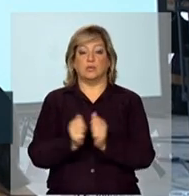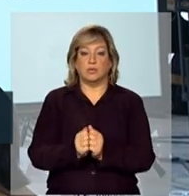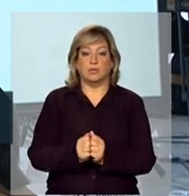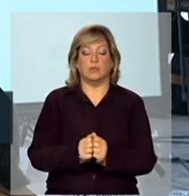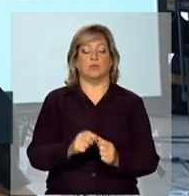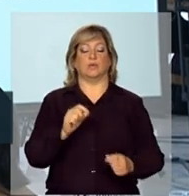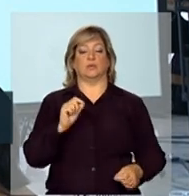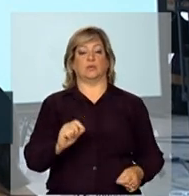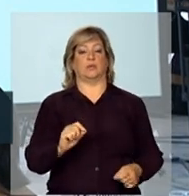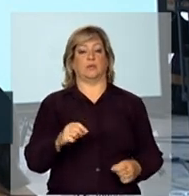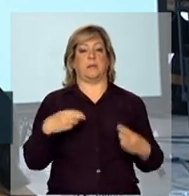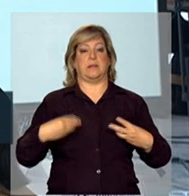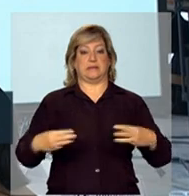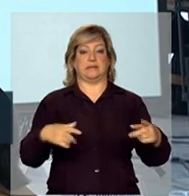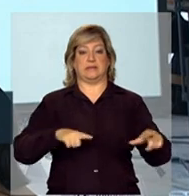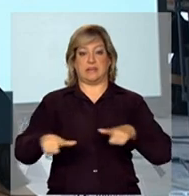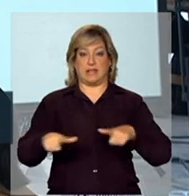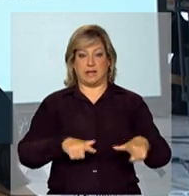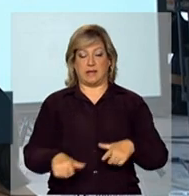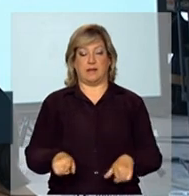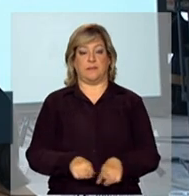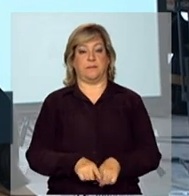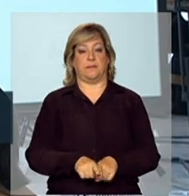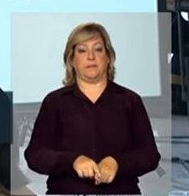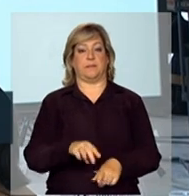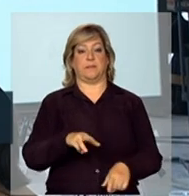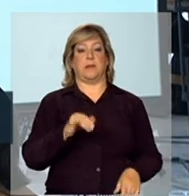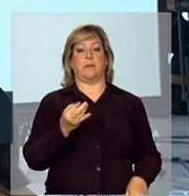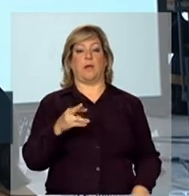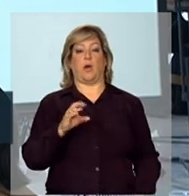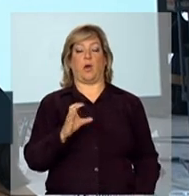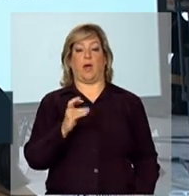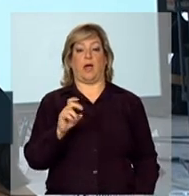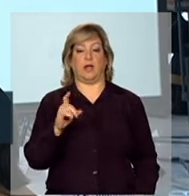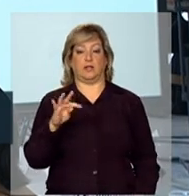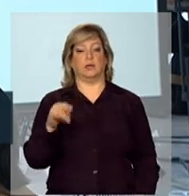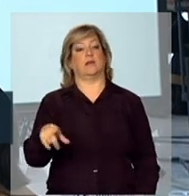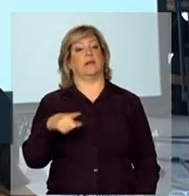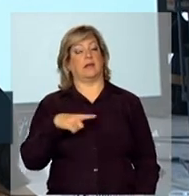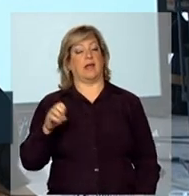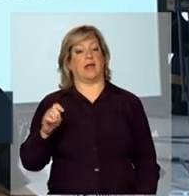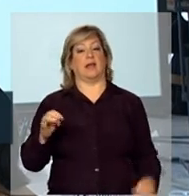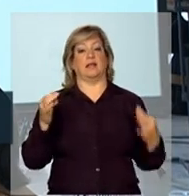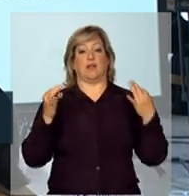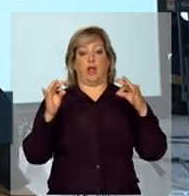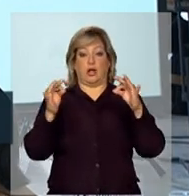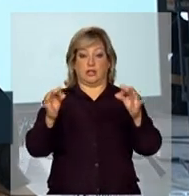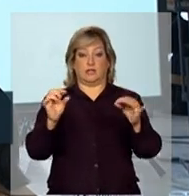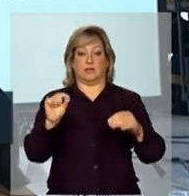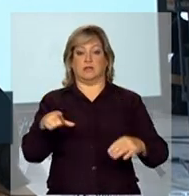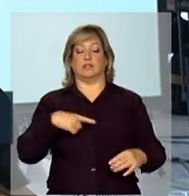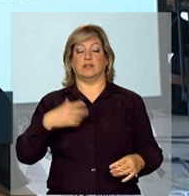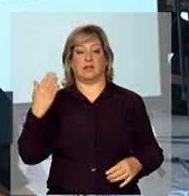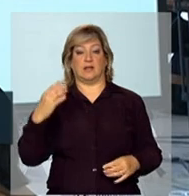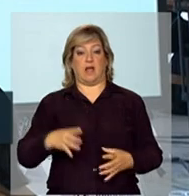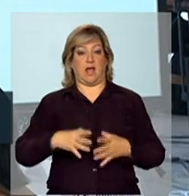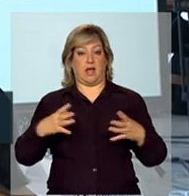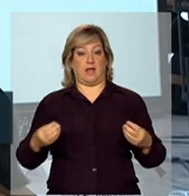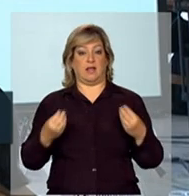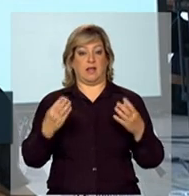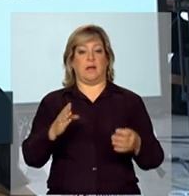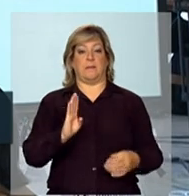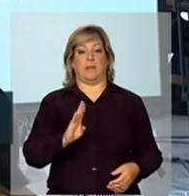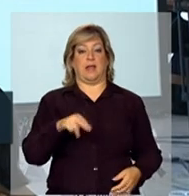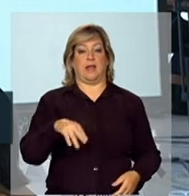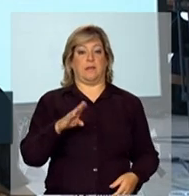O microcrédito orientado, que é uma tecnologia que, em grande escala, já vinha sendo ofertada pelo BNB,